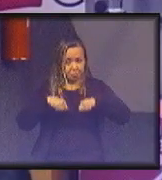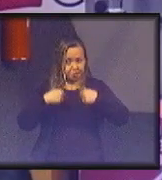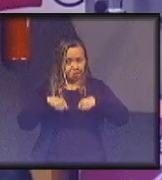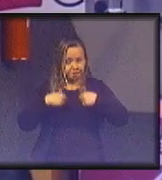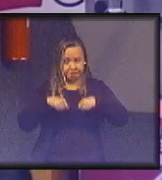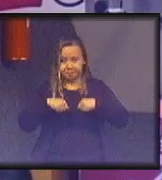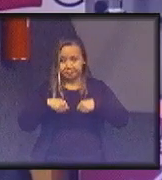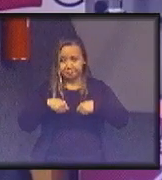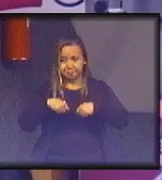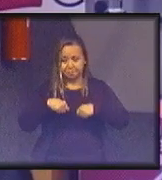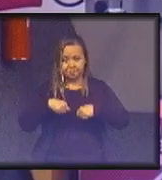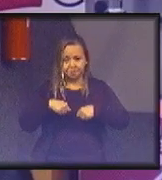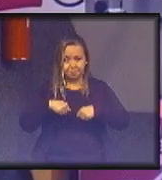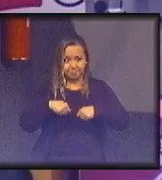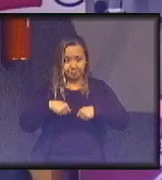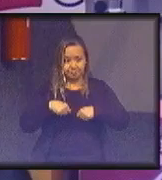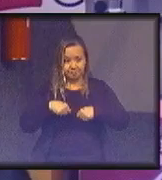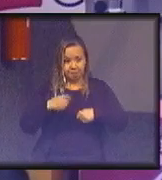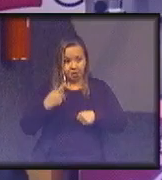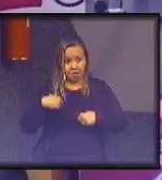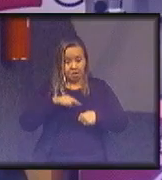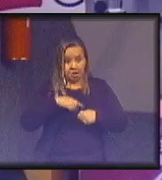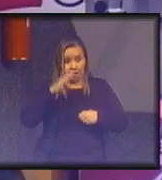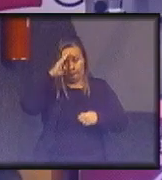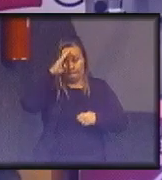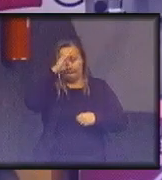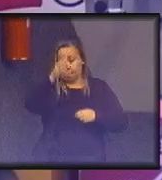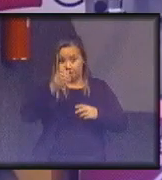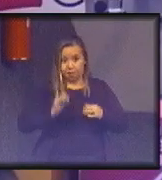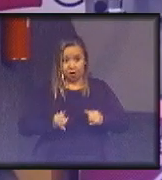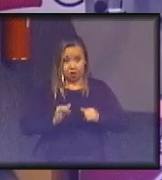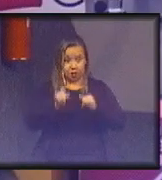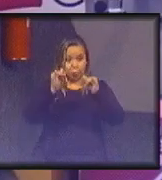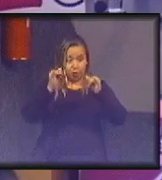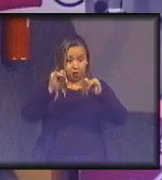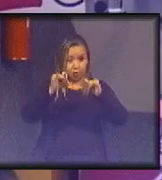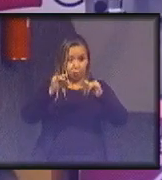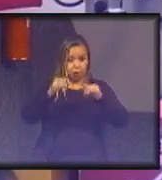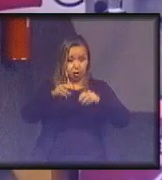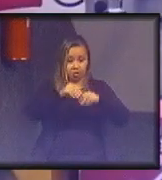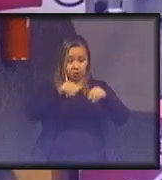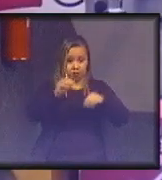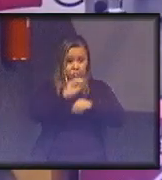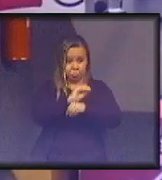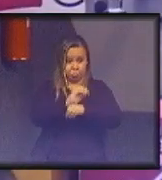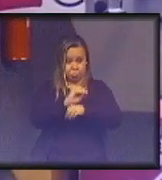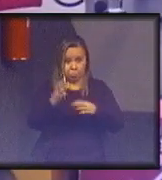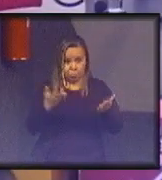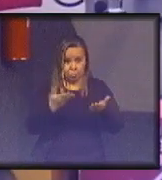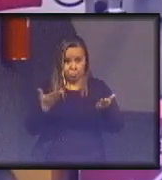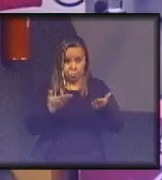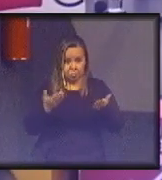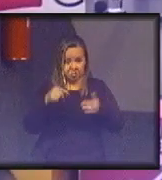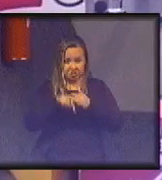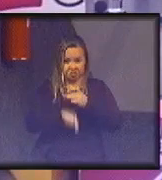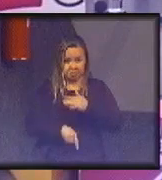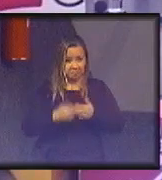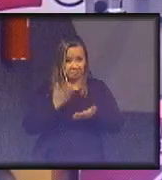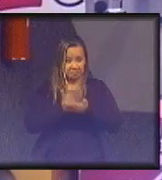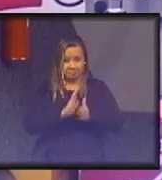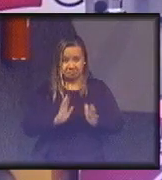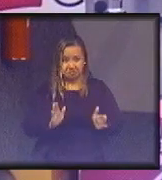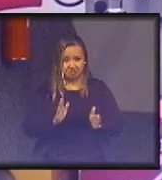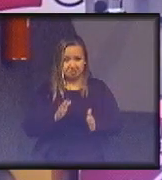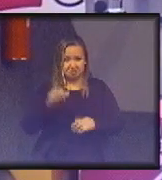Vamos lá. A principal tecnologia de saneamento hoje é do ferro fundido. Ferro fundido